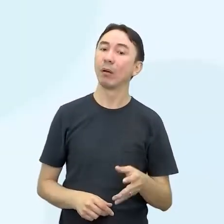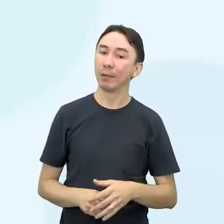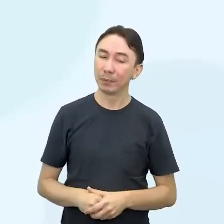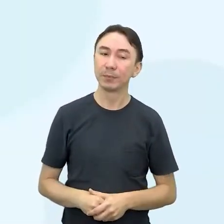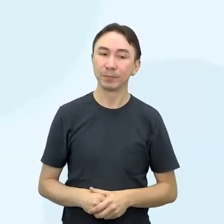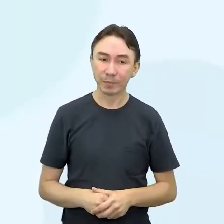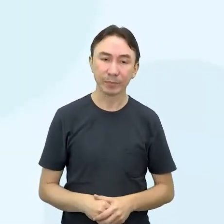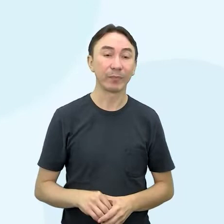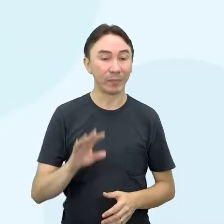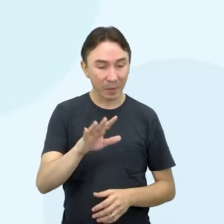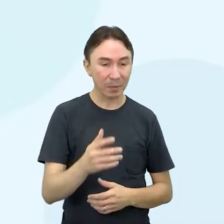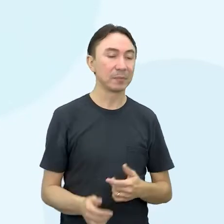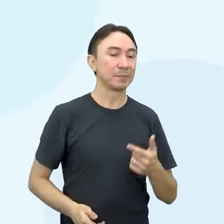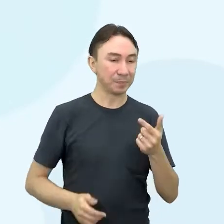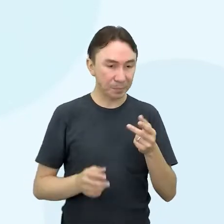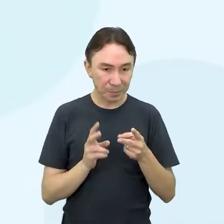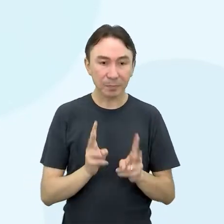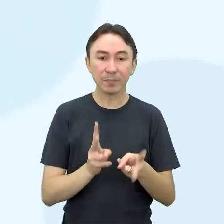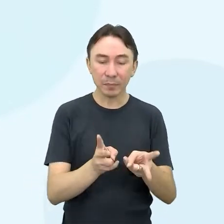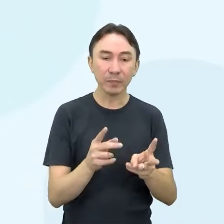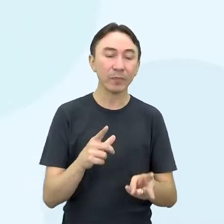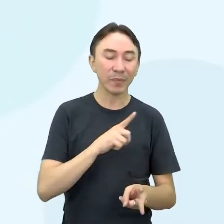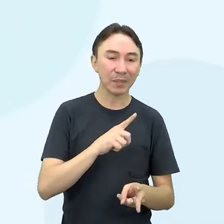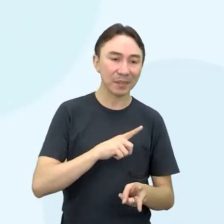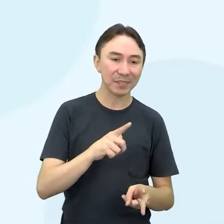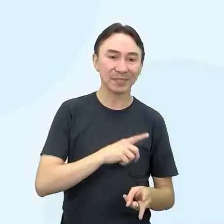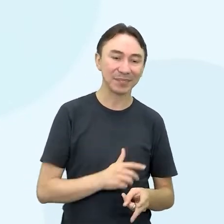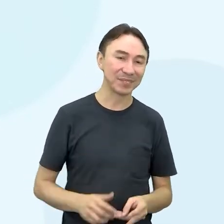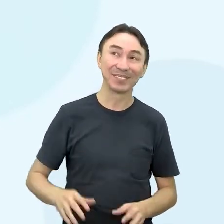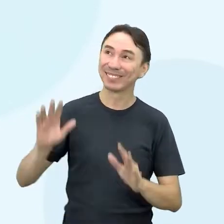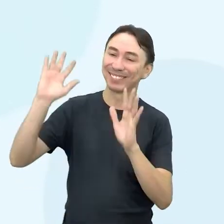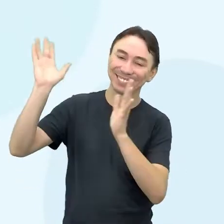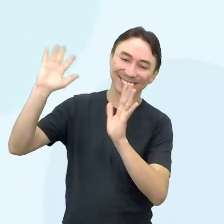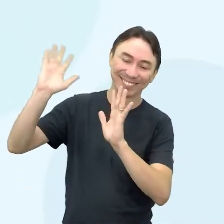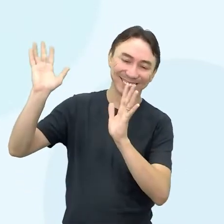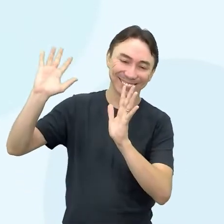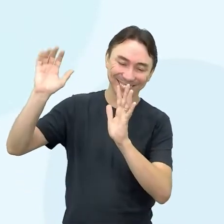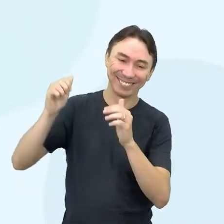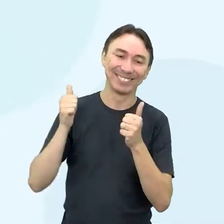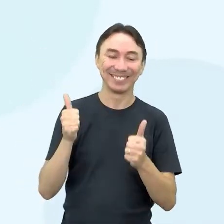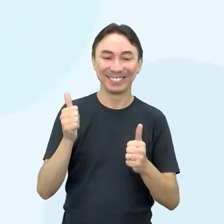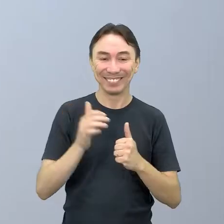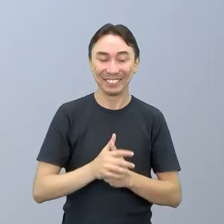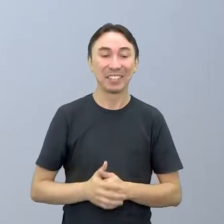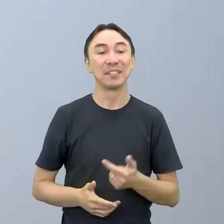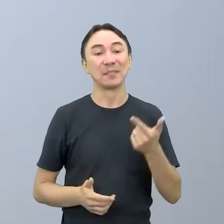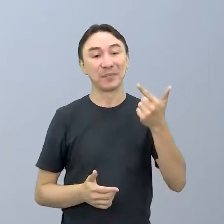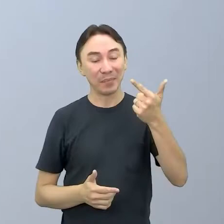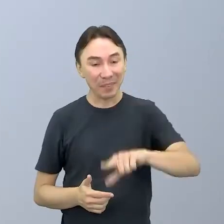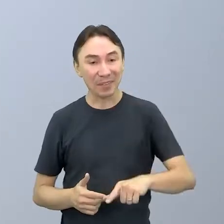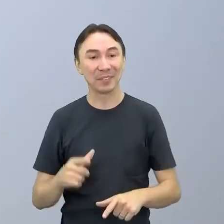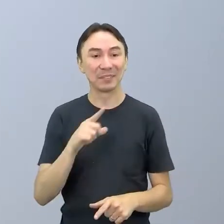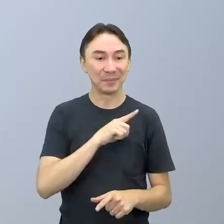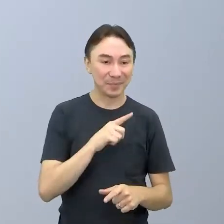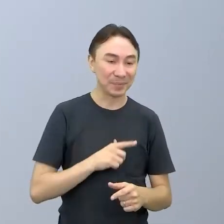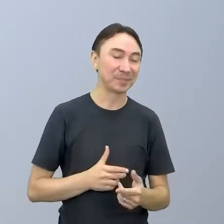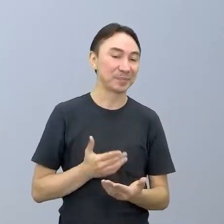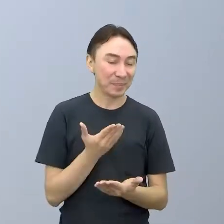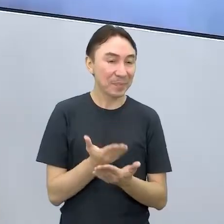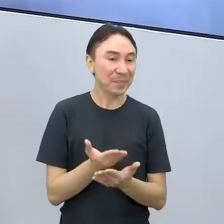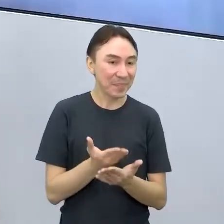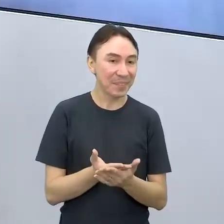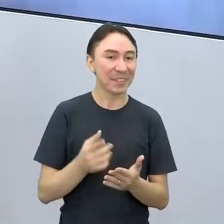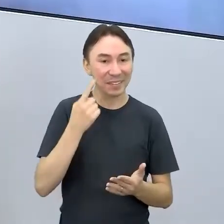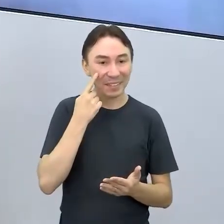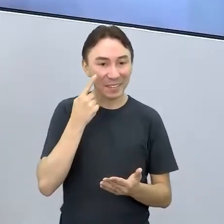A gente vai retomar algumas coisas aí junto com o Helder. Seja bem-vindo, Helder, na nossa aula mais uma vez aí. Olha só, que bacana.